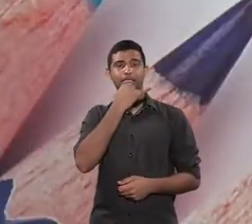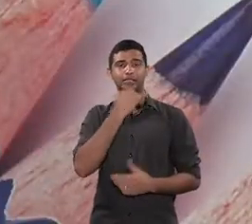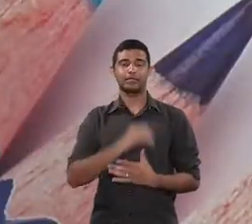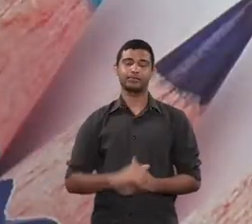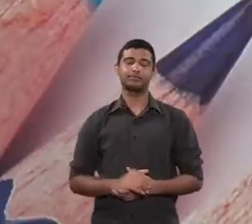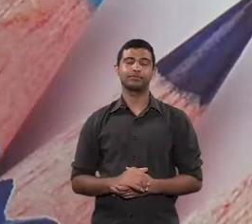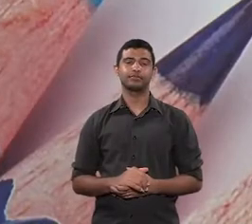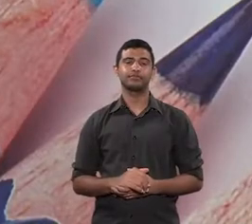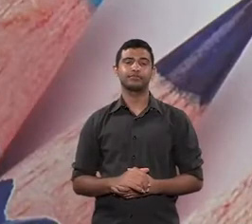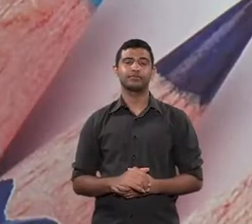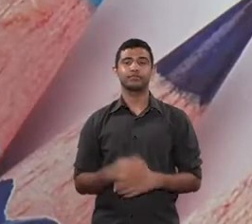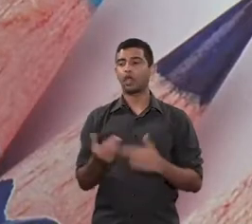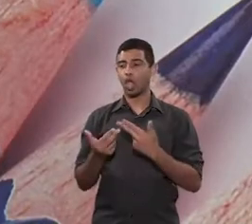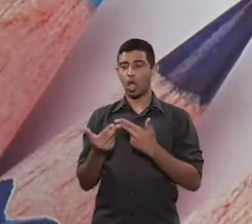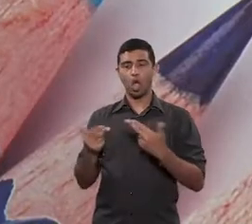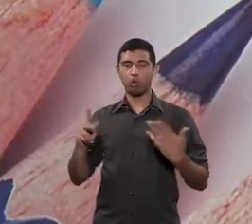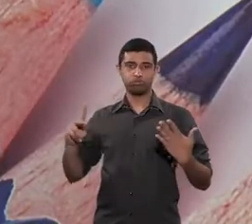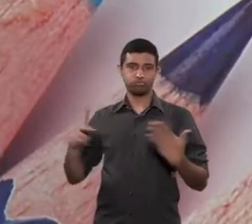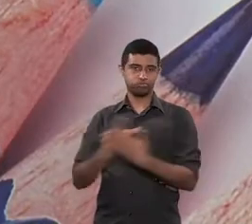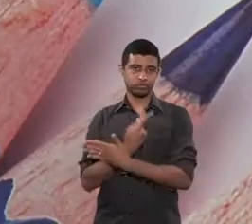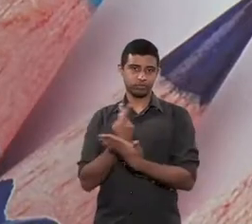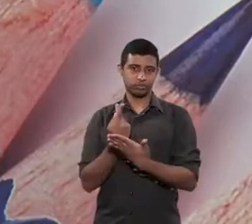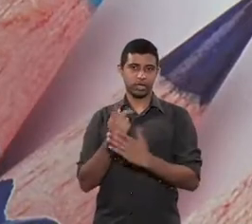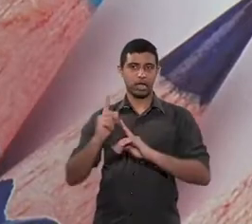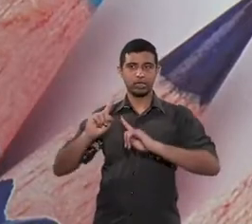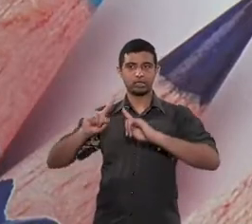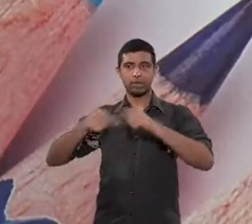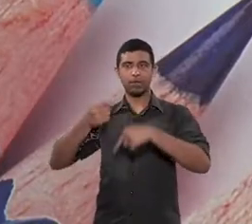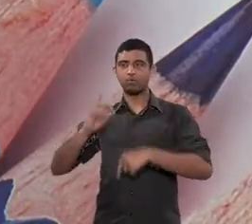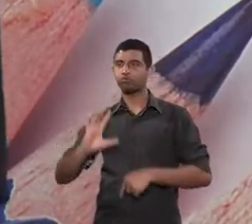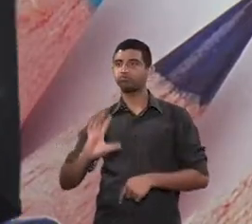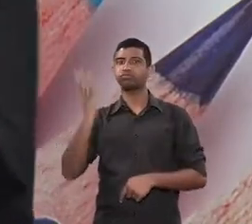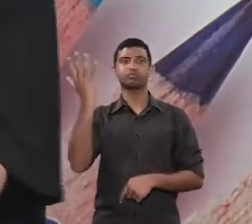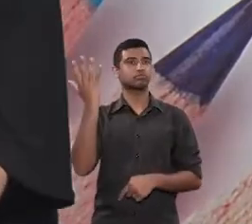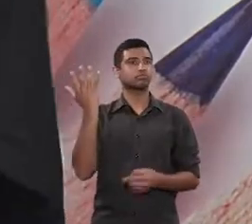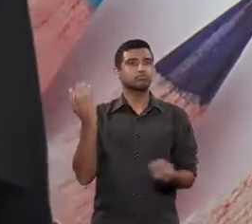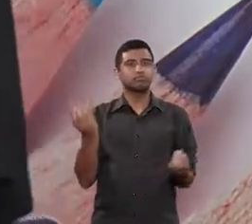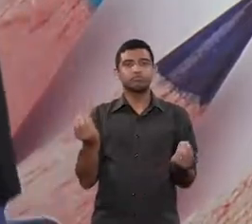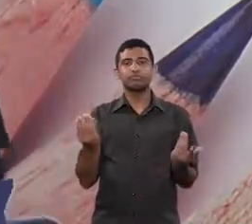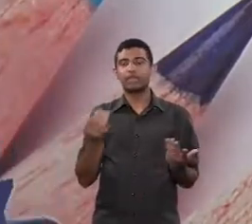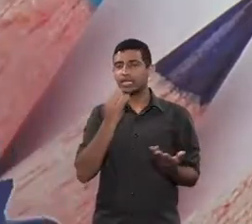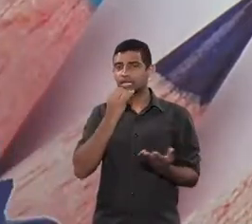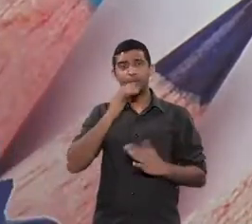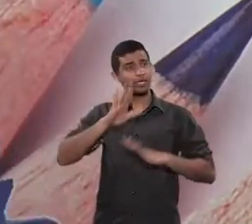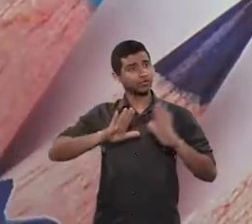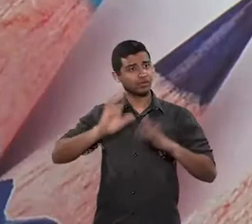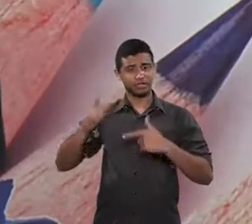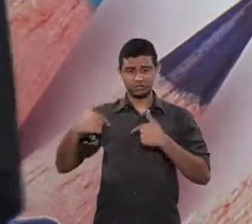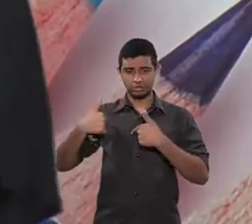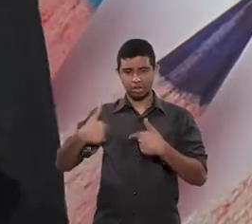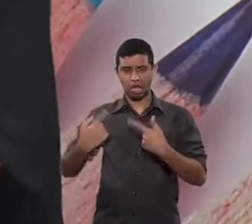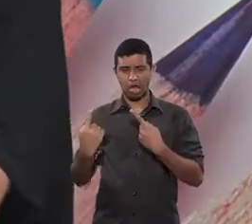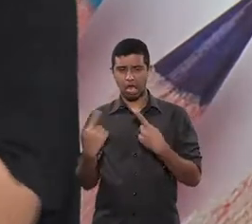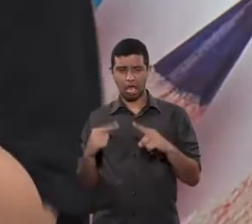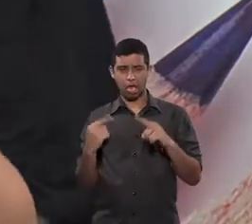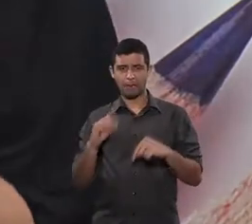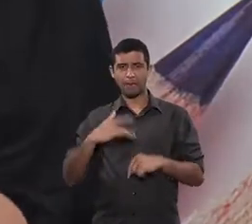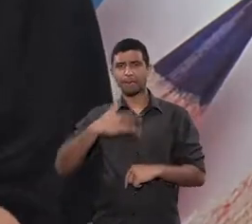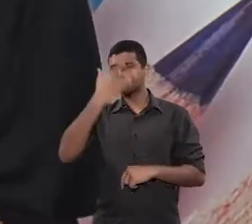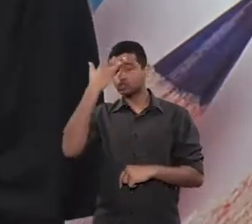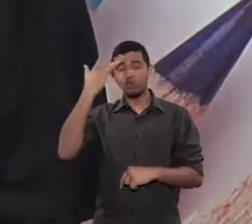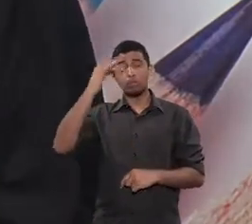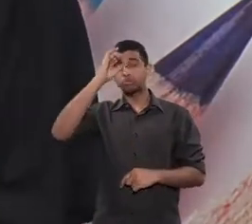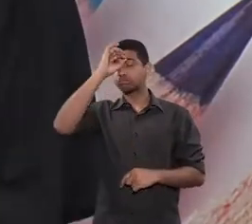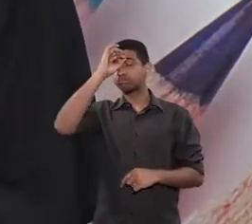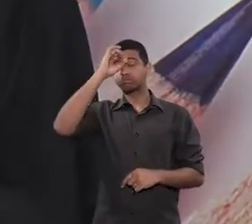exemplos. Por exemplo, coisas que ocorrem e que de repente as pessoas não... E às vezes a pessoa pratica sem se dar conta